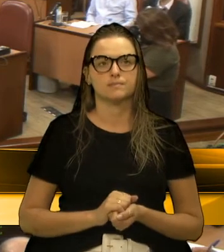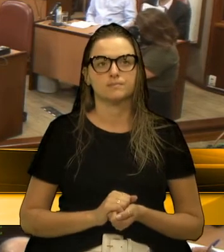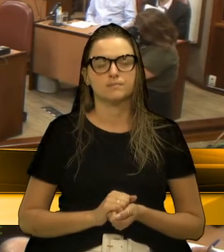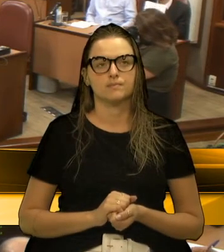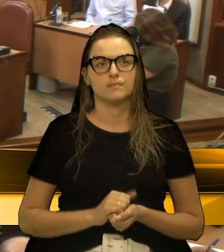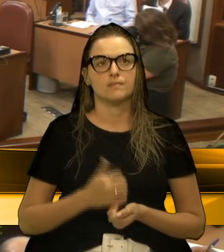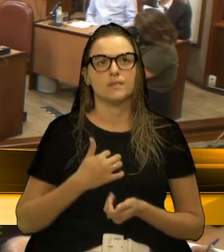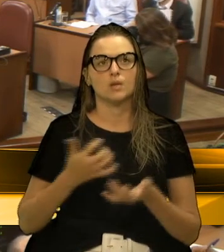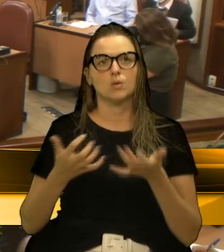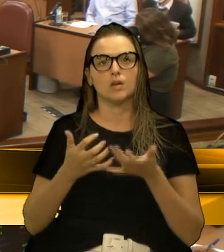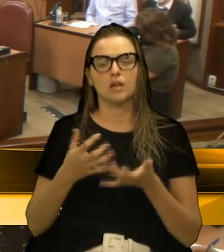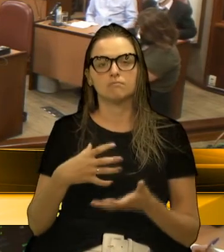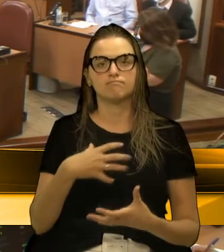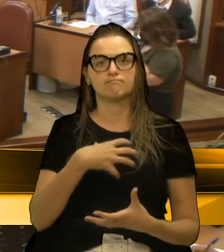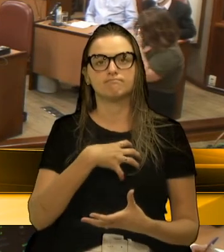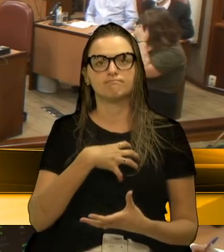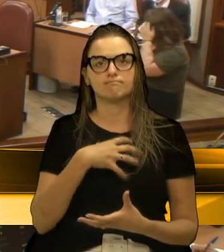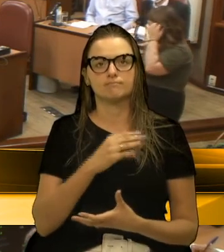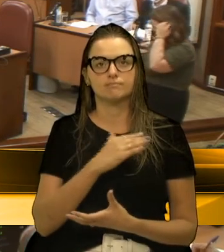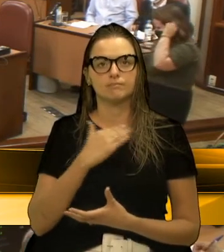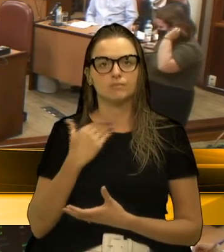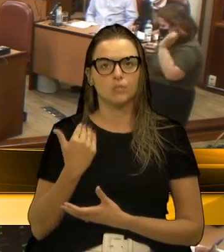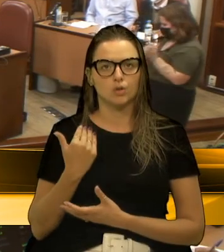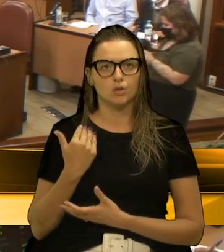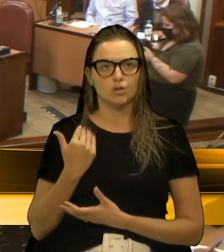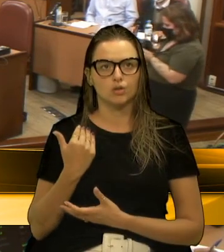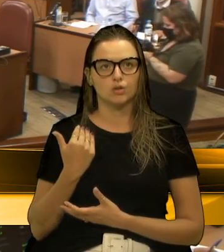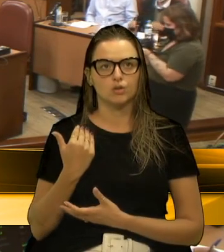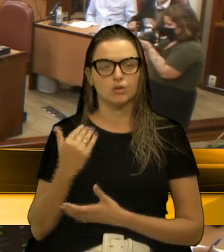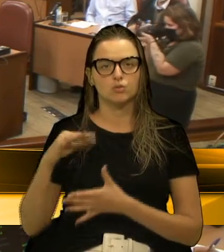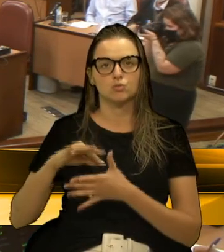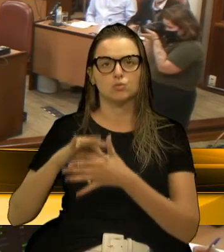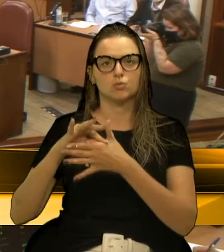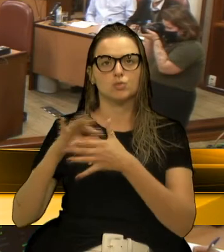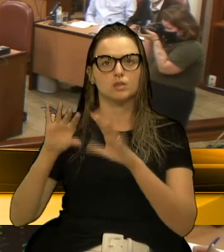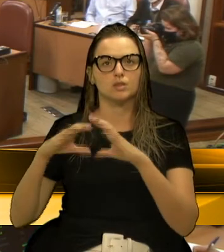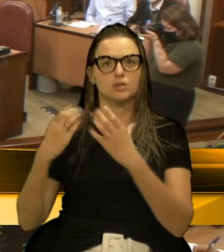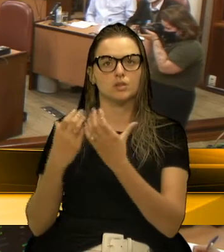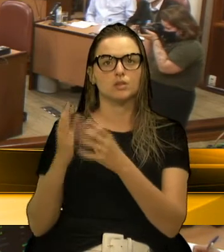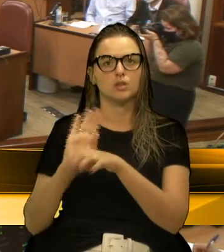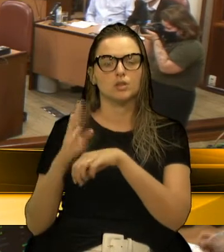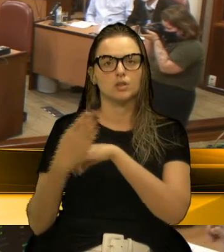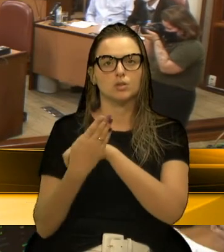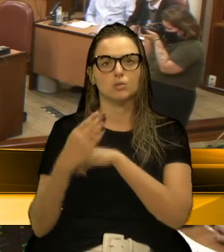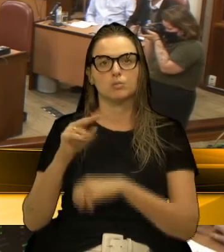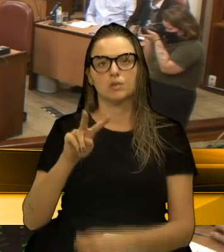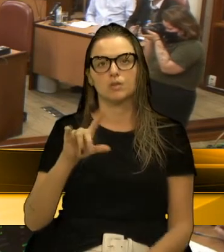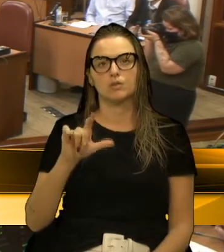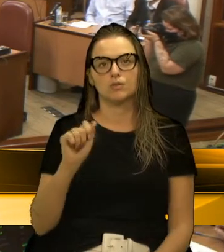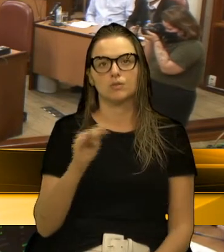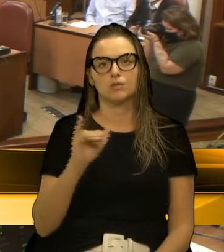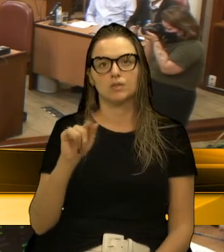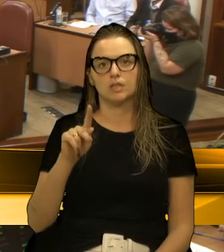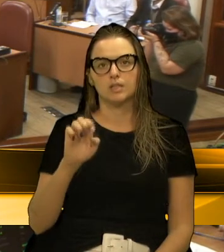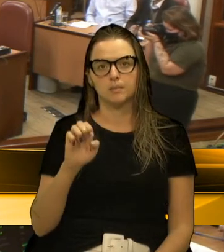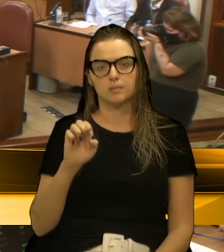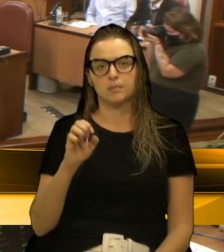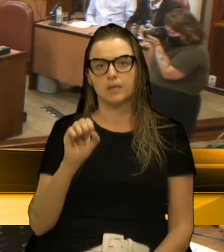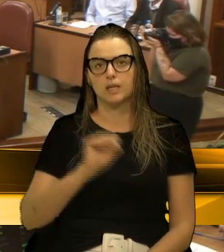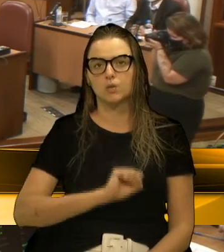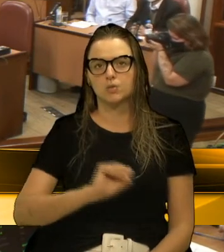trazer aqui uma nota de pesar, falecimento de um líder comunitário do bairro Vila Ipê, Celso Nascimento,